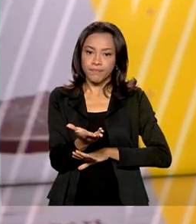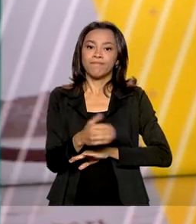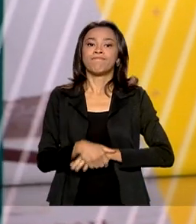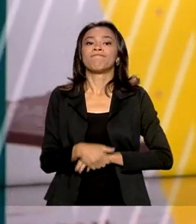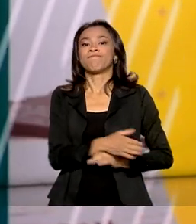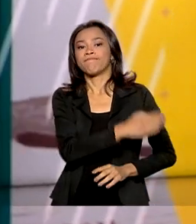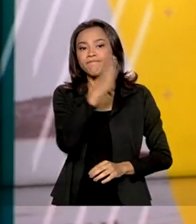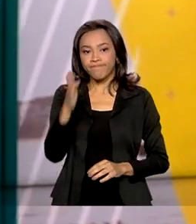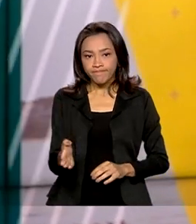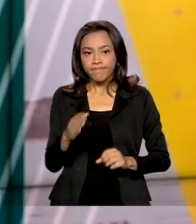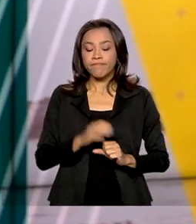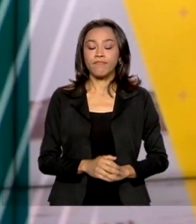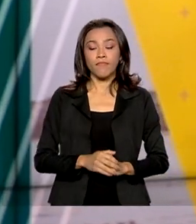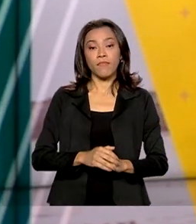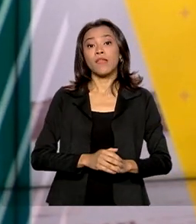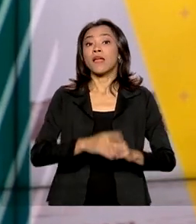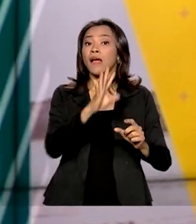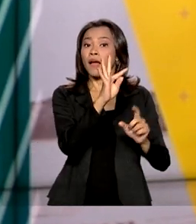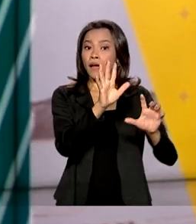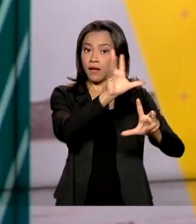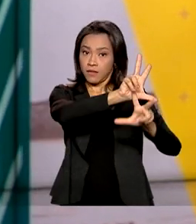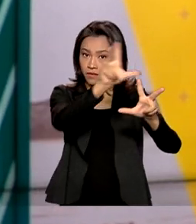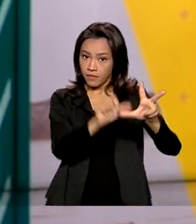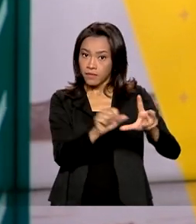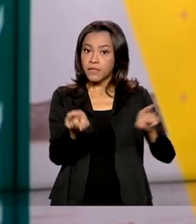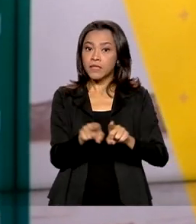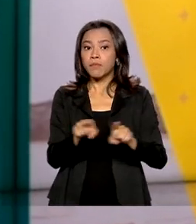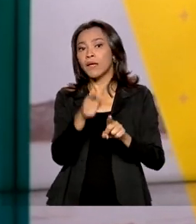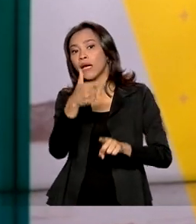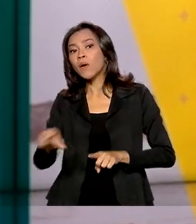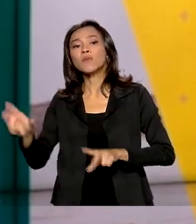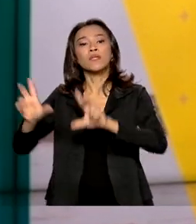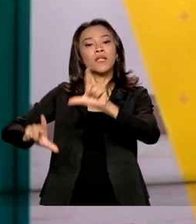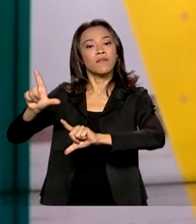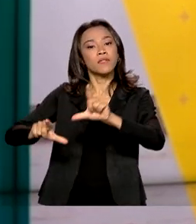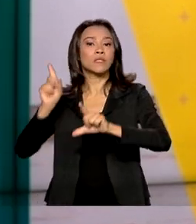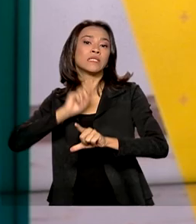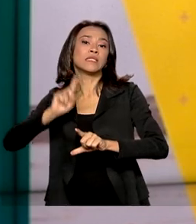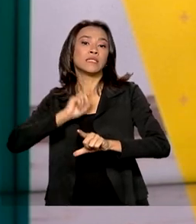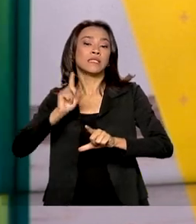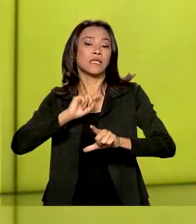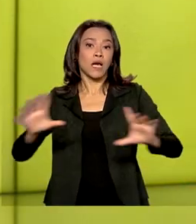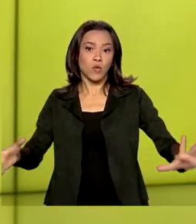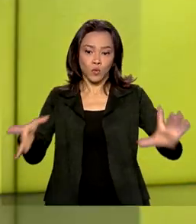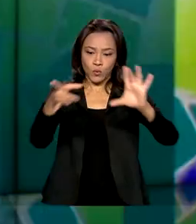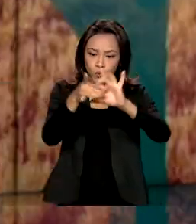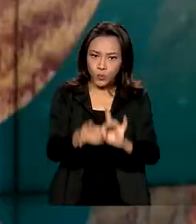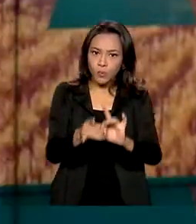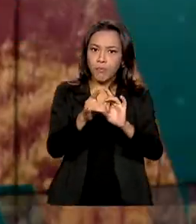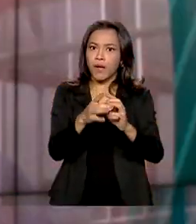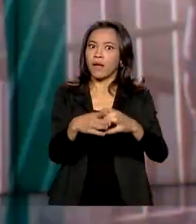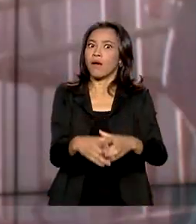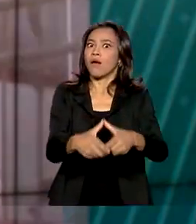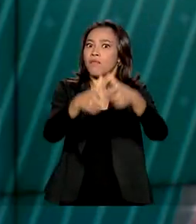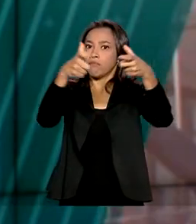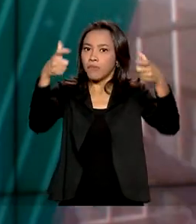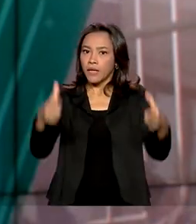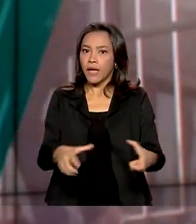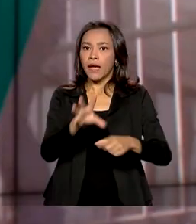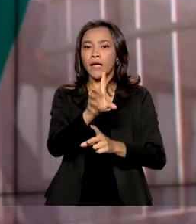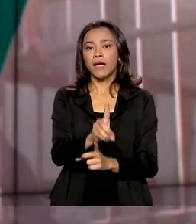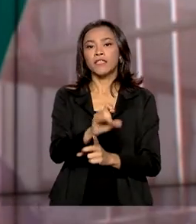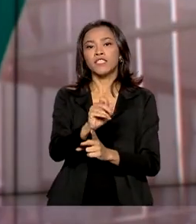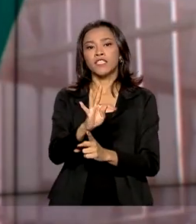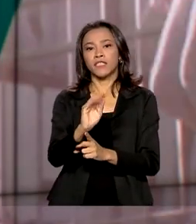A TV Brasil e a Rede Minas firmaram uma nova parceria para ampliar o sinal digital em Minas Gerais por meio do programa Digitaliza